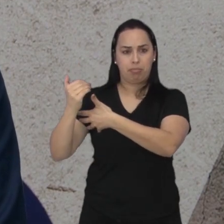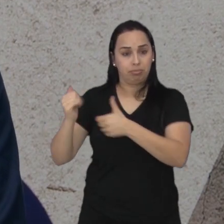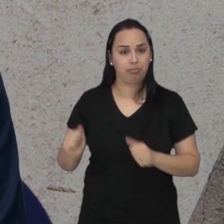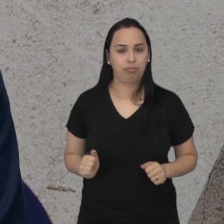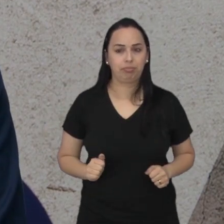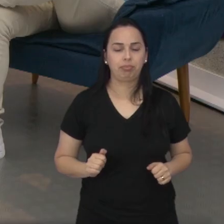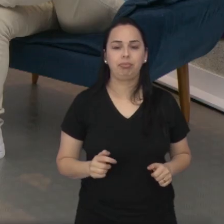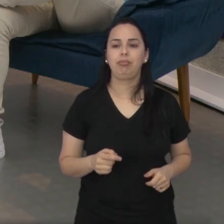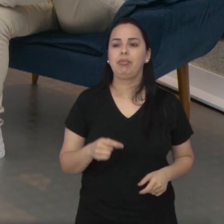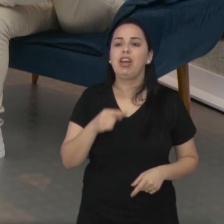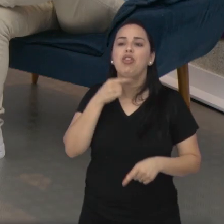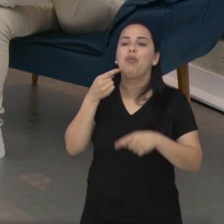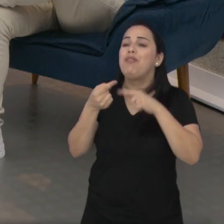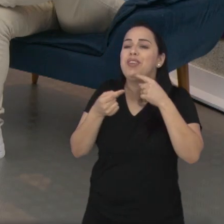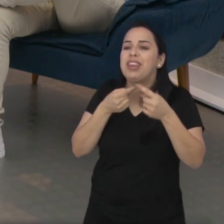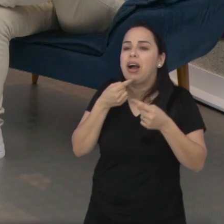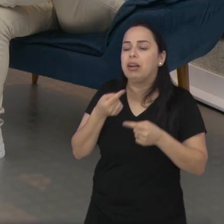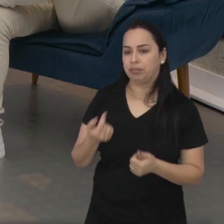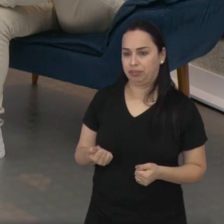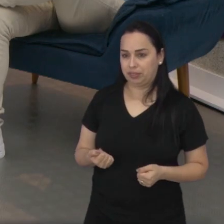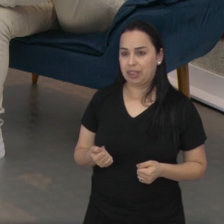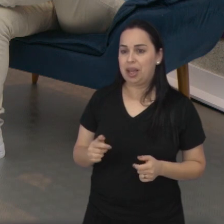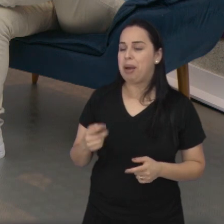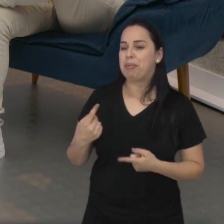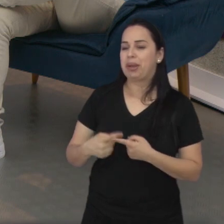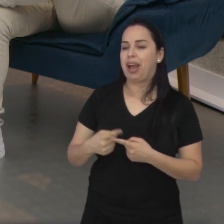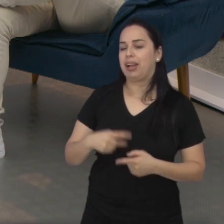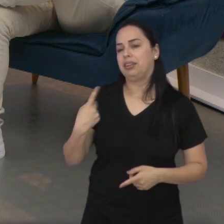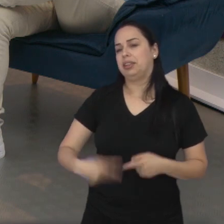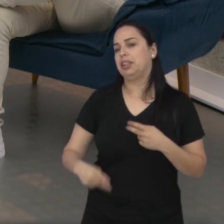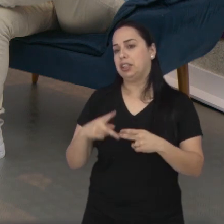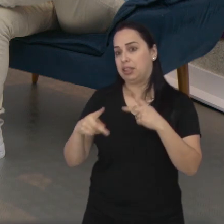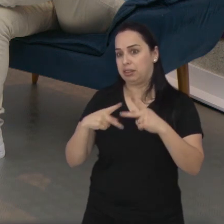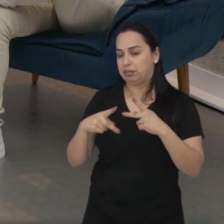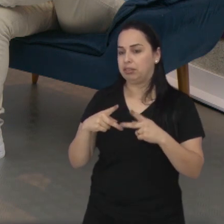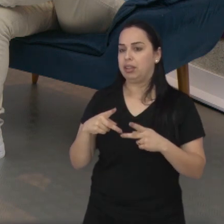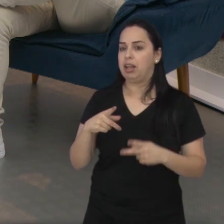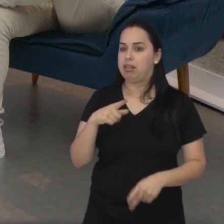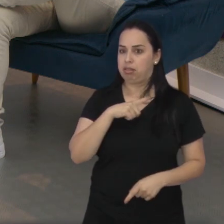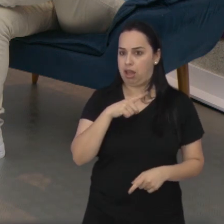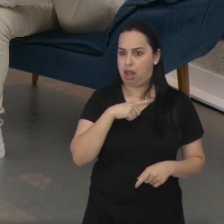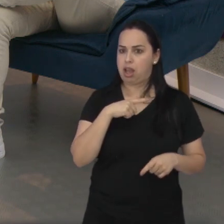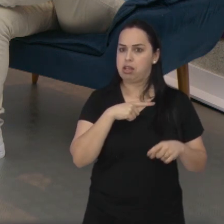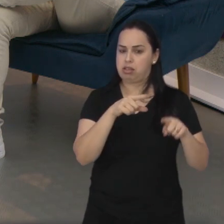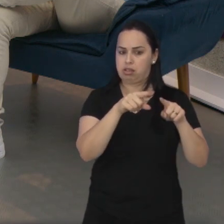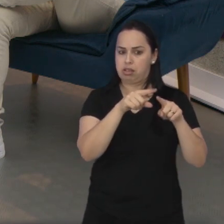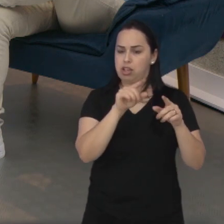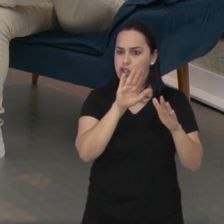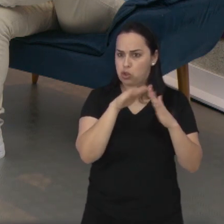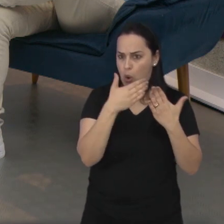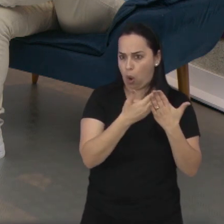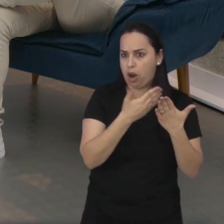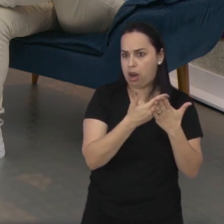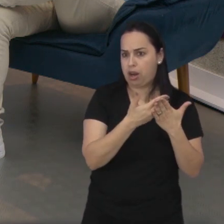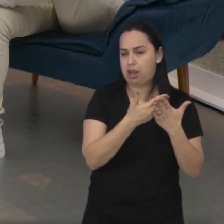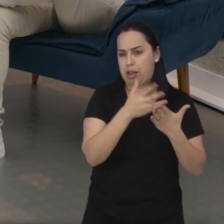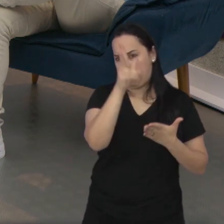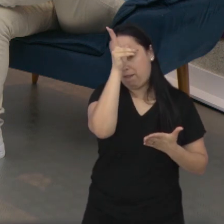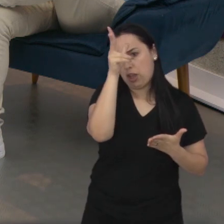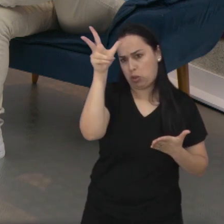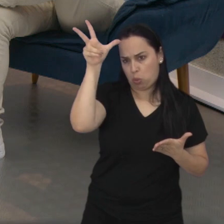uma das minhas dúvidas, professor. Porque aqui em São José dos Campos, a gente tem as escolinhas